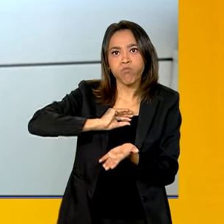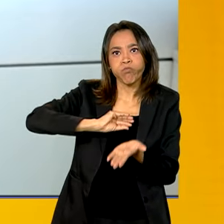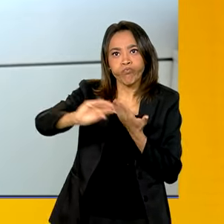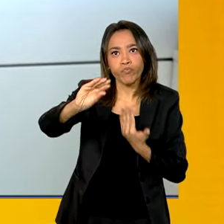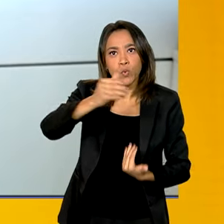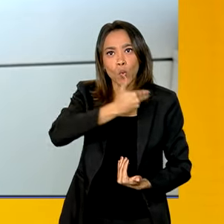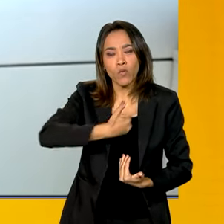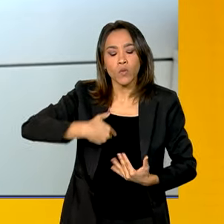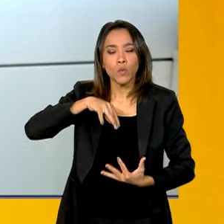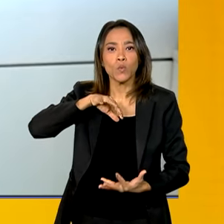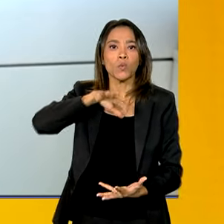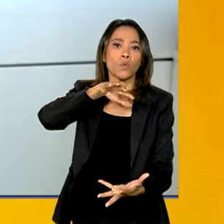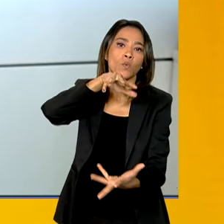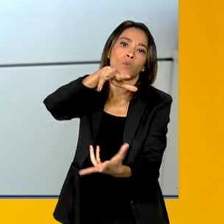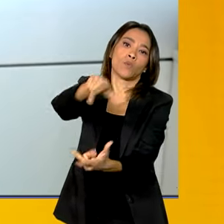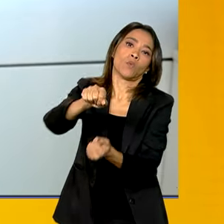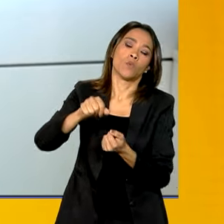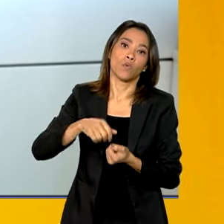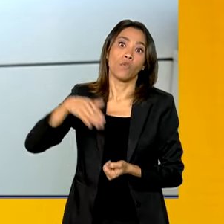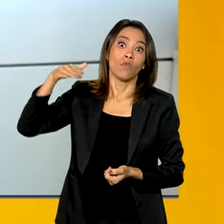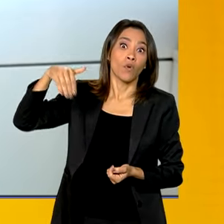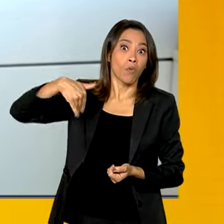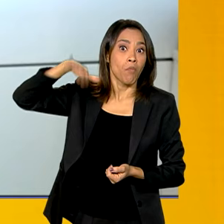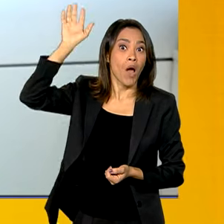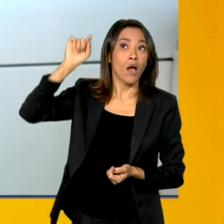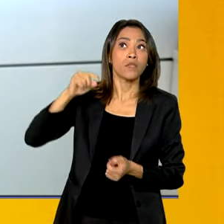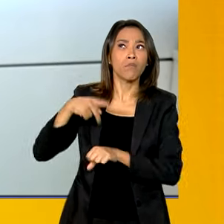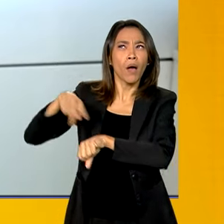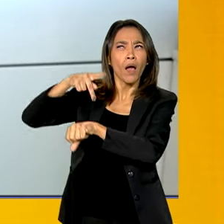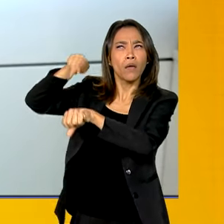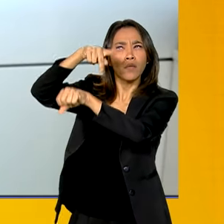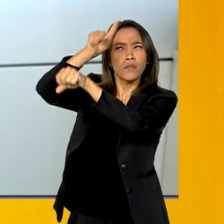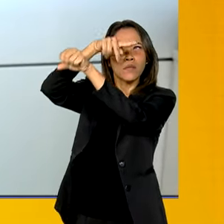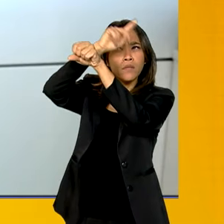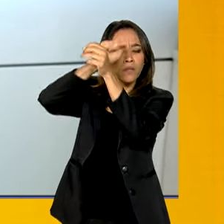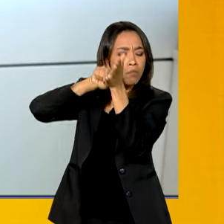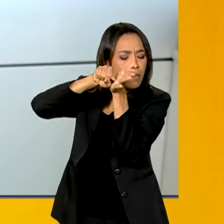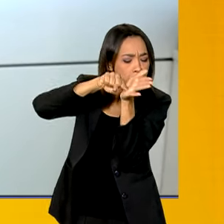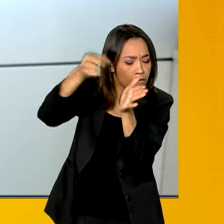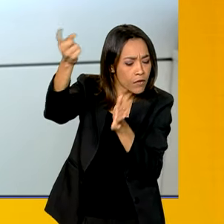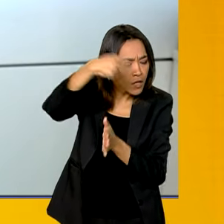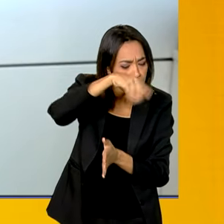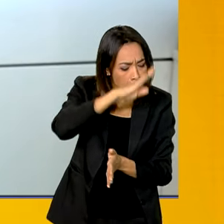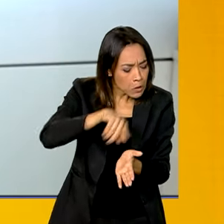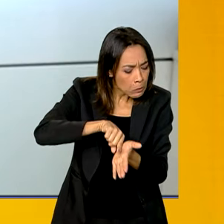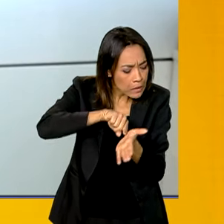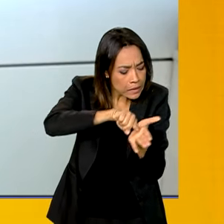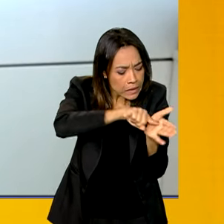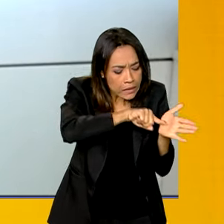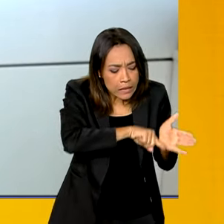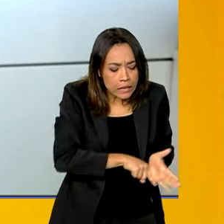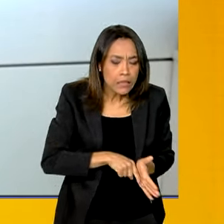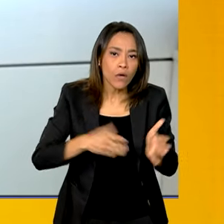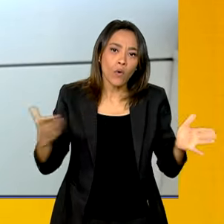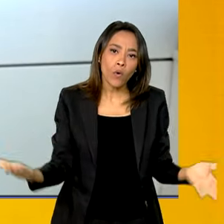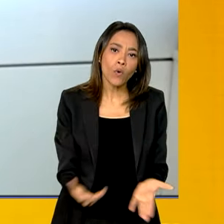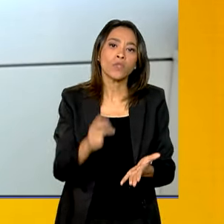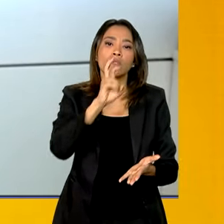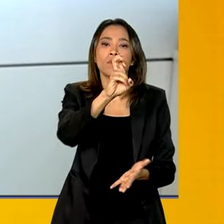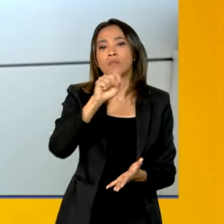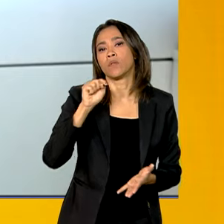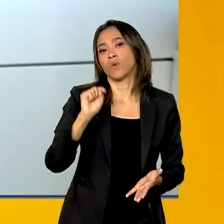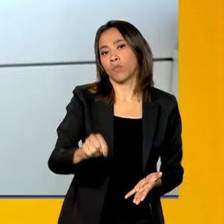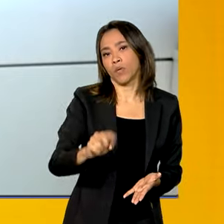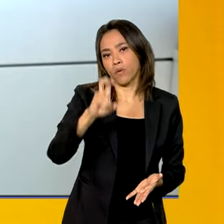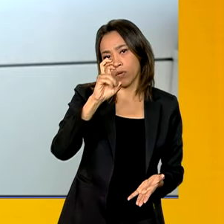programas que foi mais pesquisado por outros países e que hoje a gente atende os 5.570